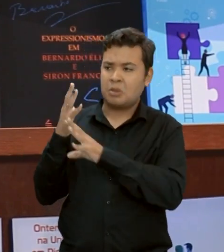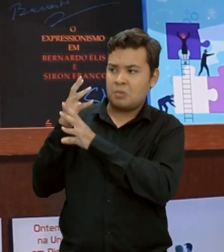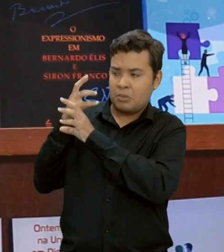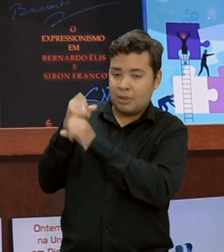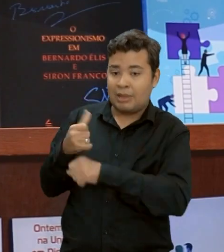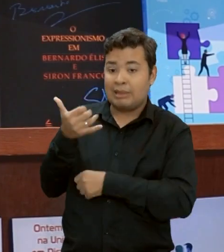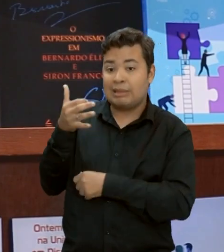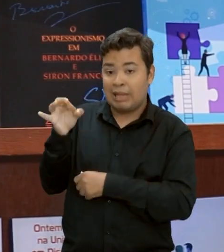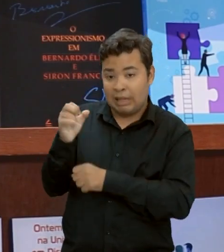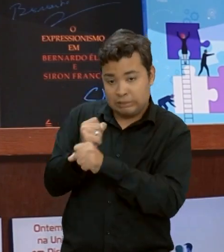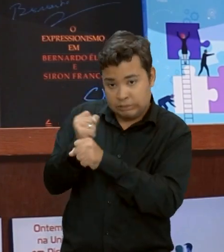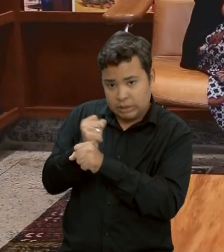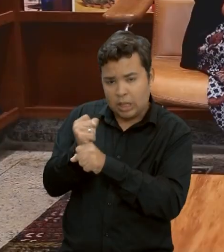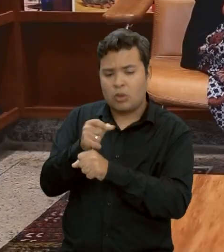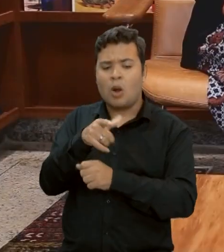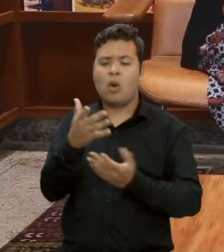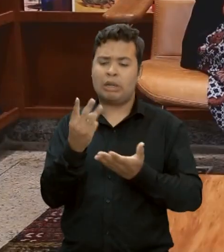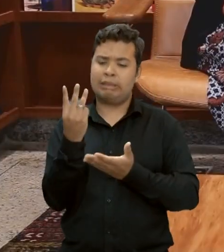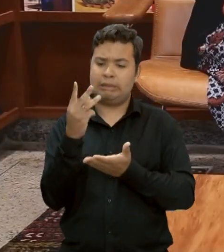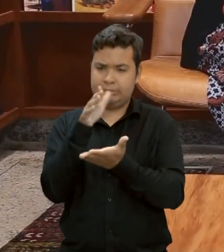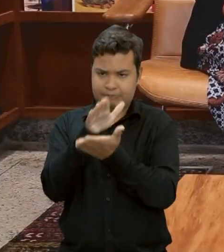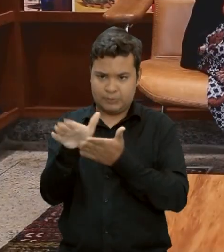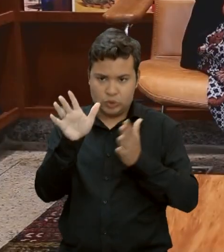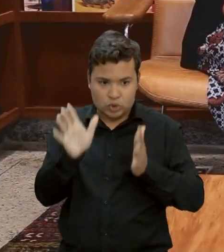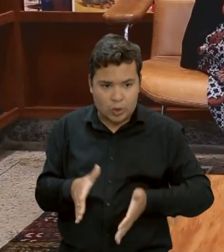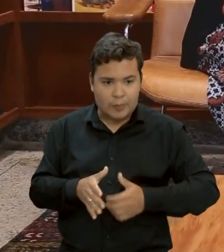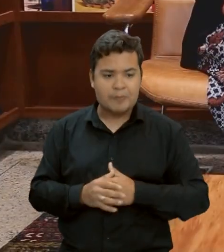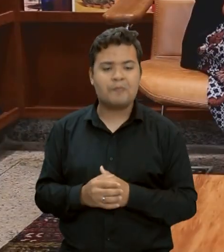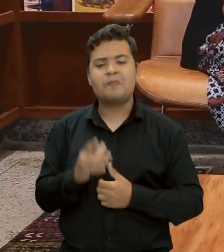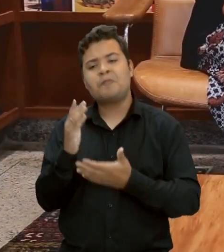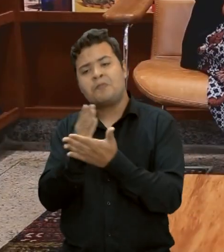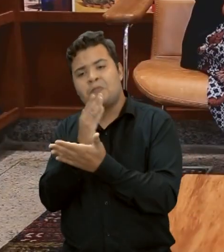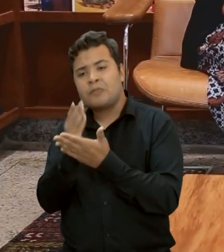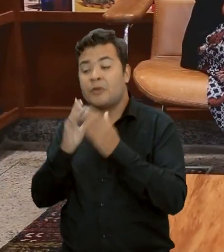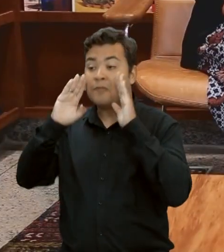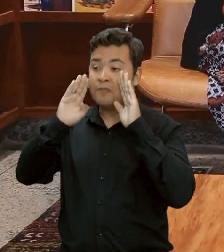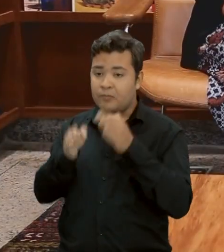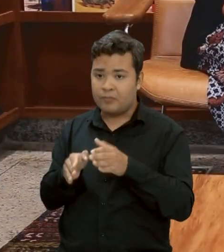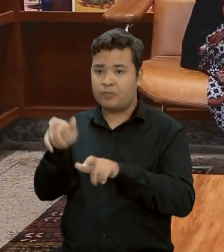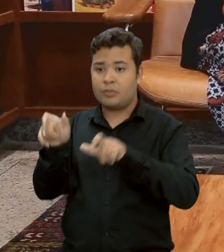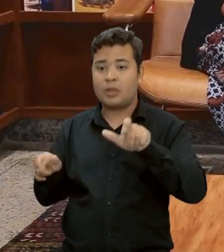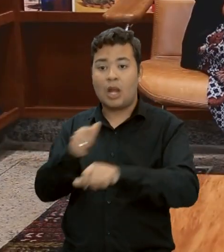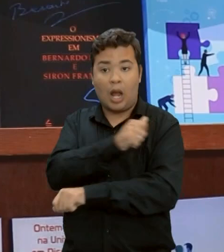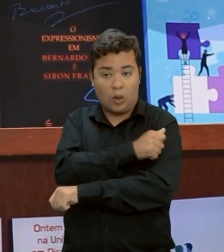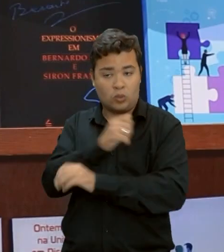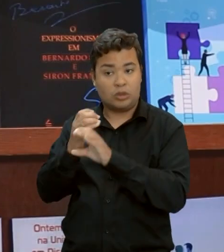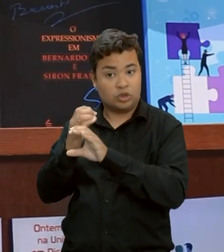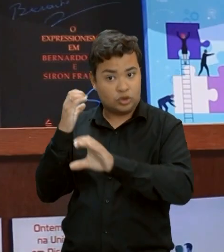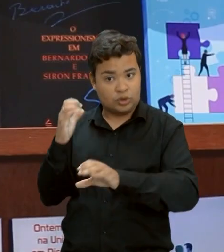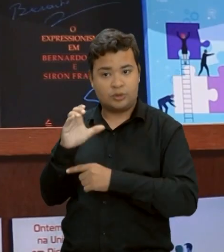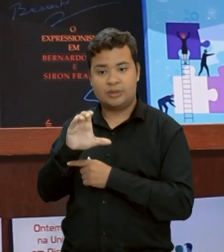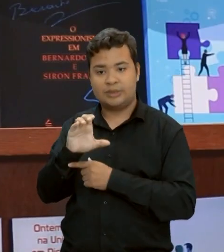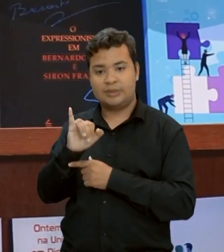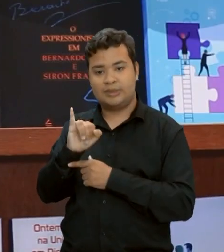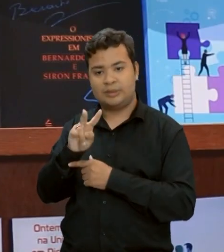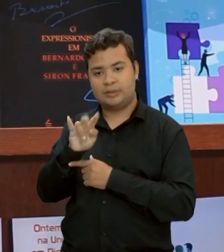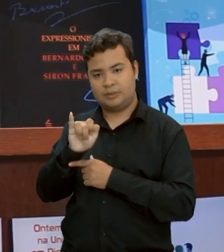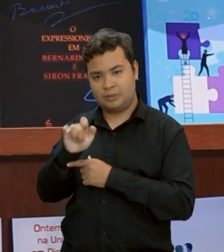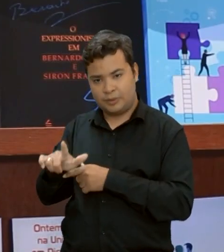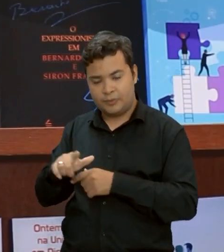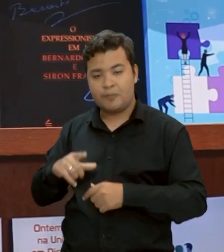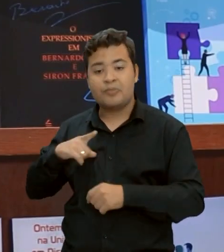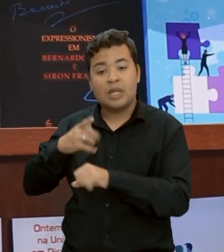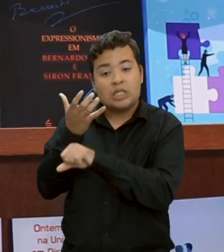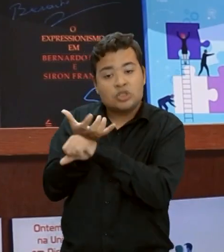edição e essa é a terceira edição do livro. O livro é voltado, basicamente, para estudantes de Engenharia Civil. Como eu disse, a disciplina de